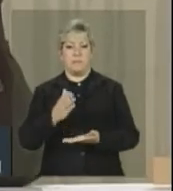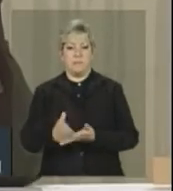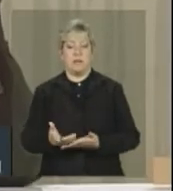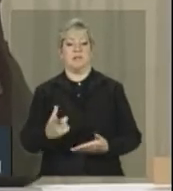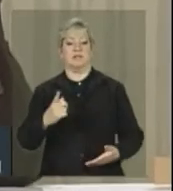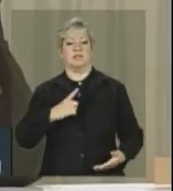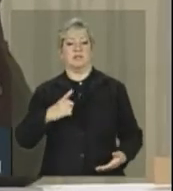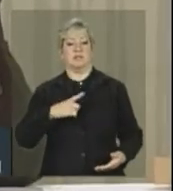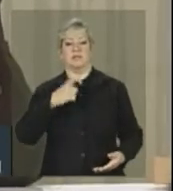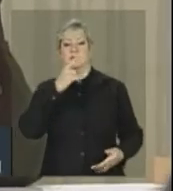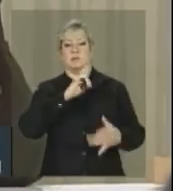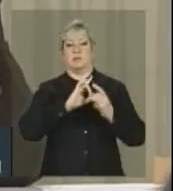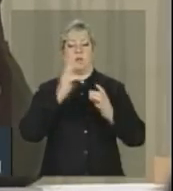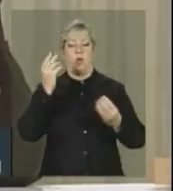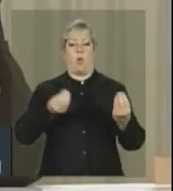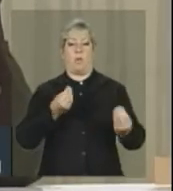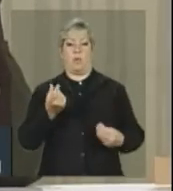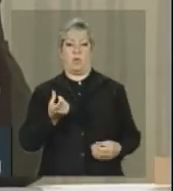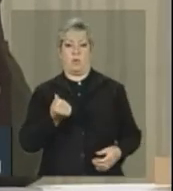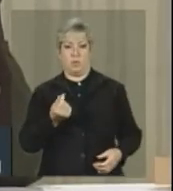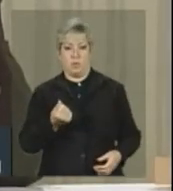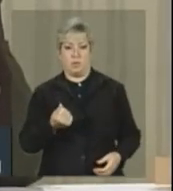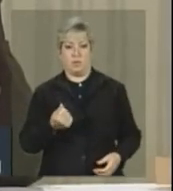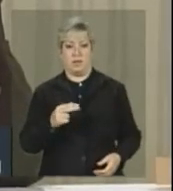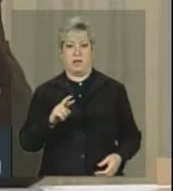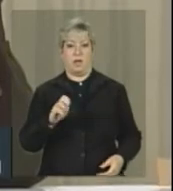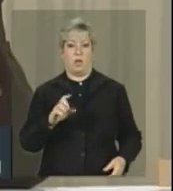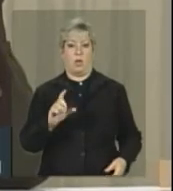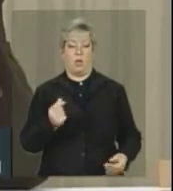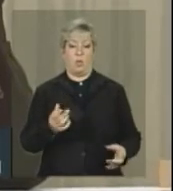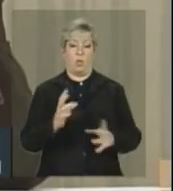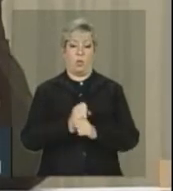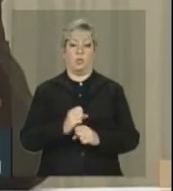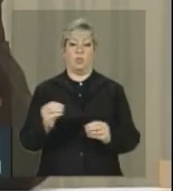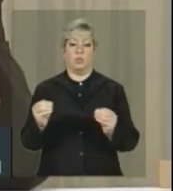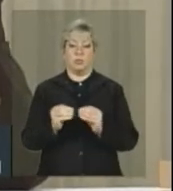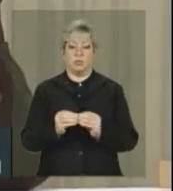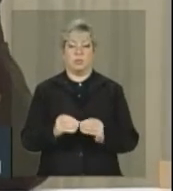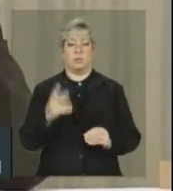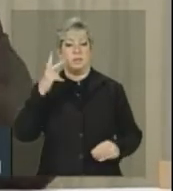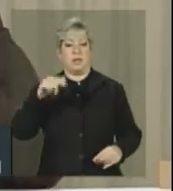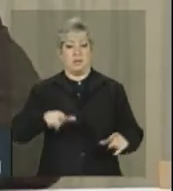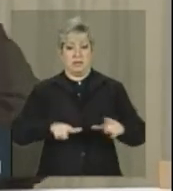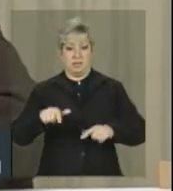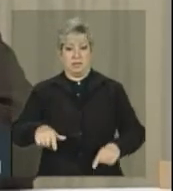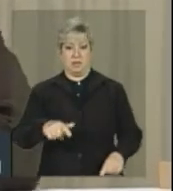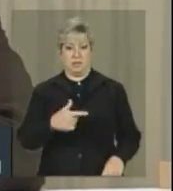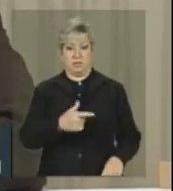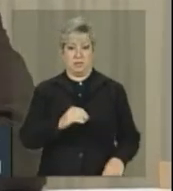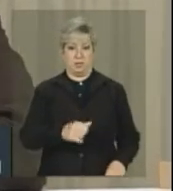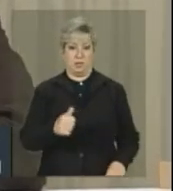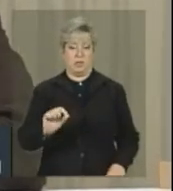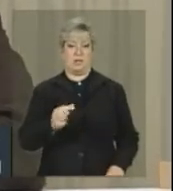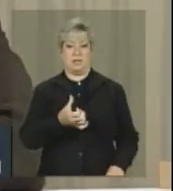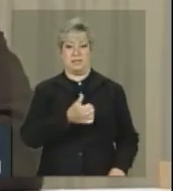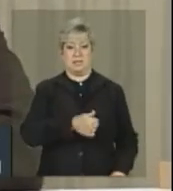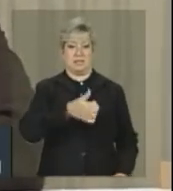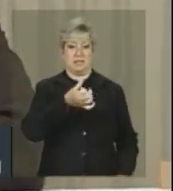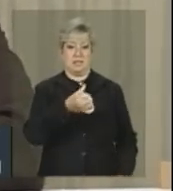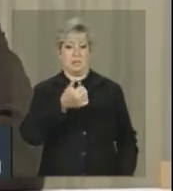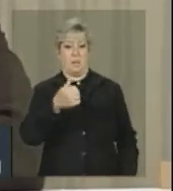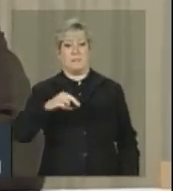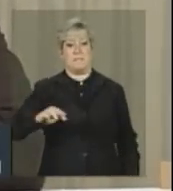liberado como recurso suplementar para essa ação, nesse ano, 161 milhões,